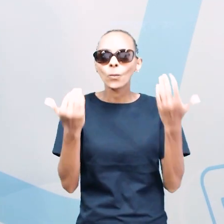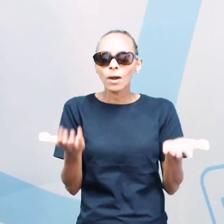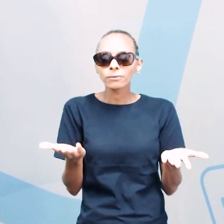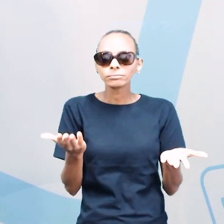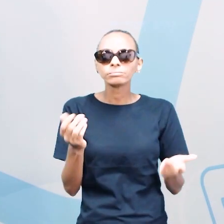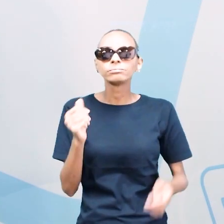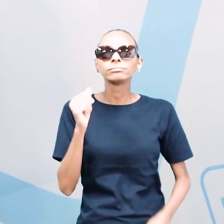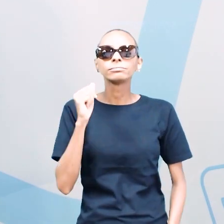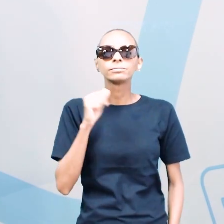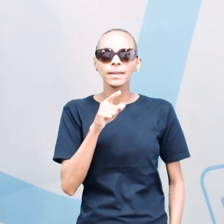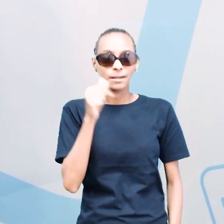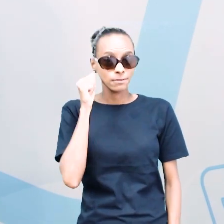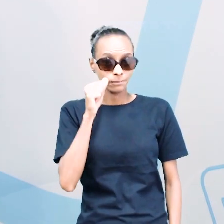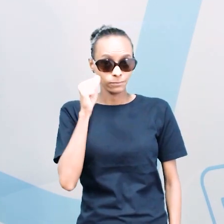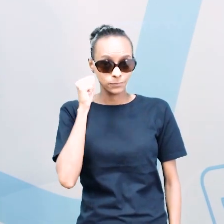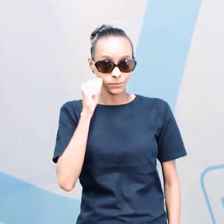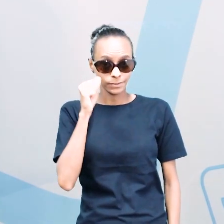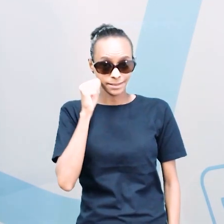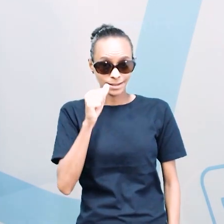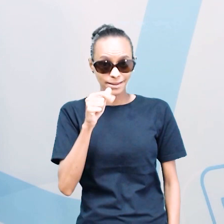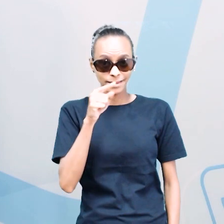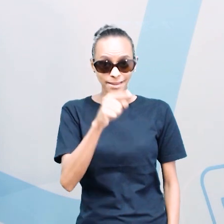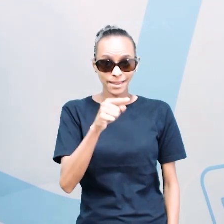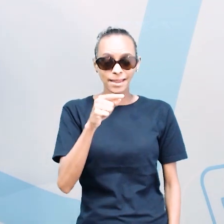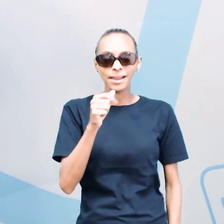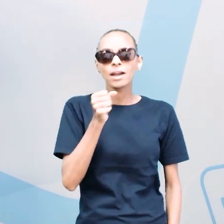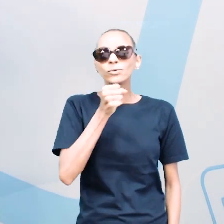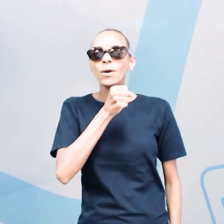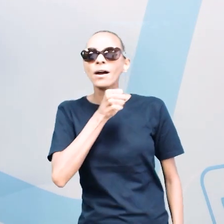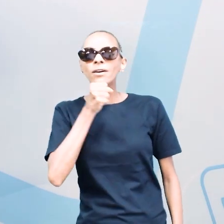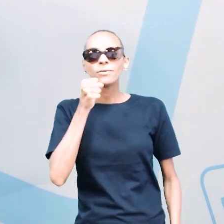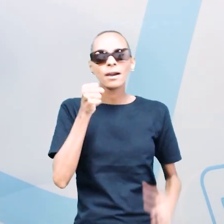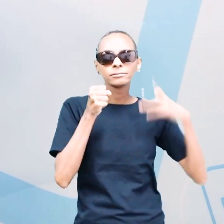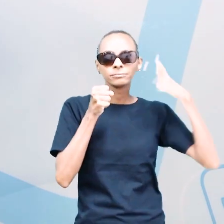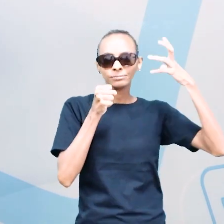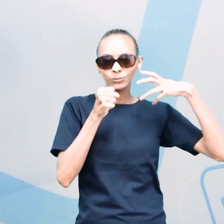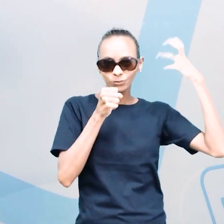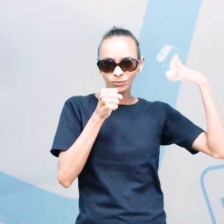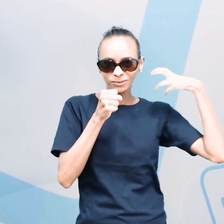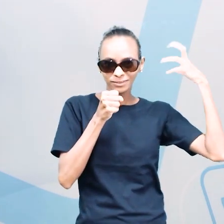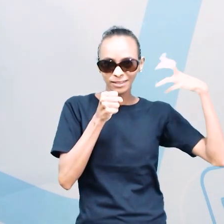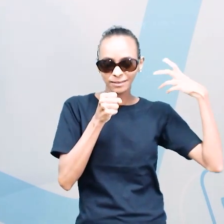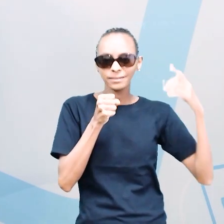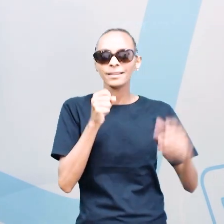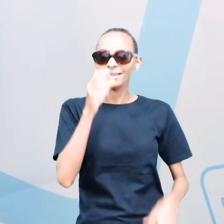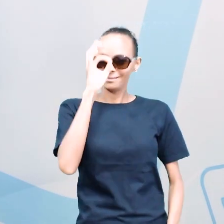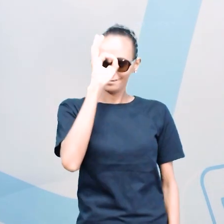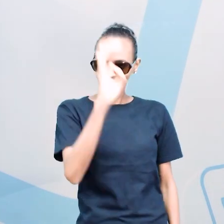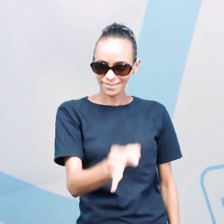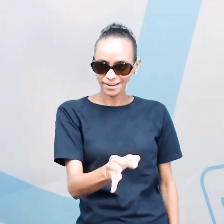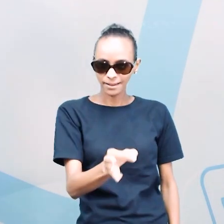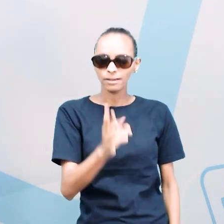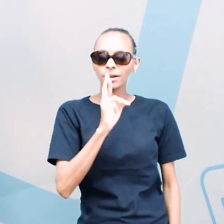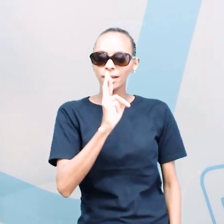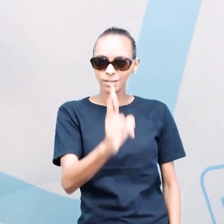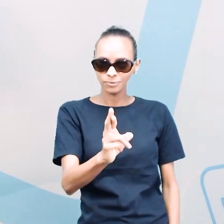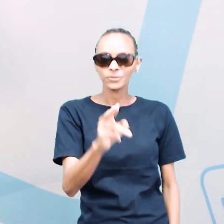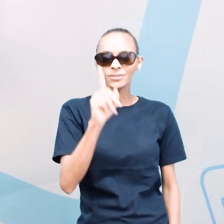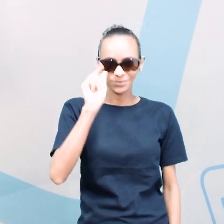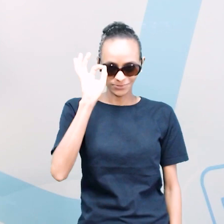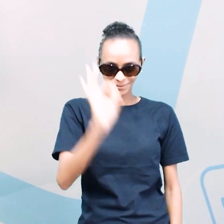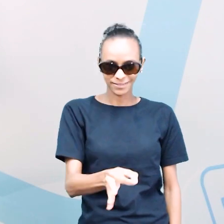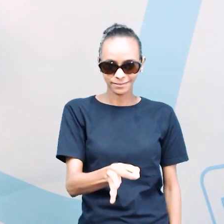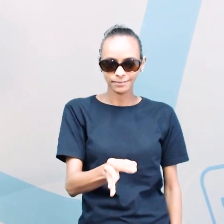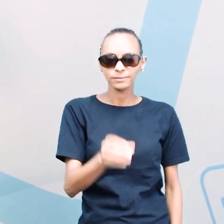she is a singer, a sua resposta está correta. Isso mesmo, aluno aplicado,